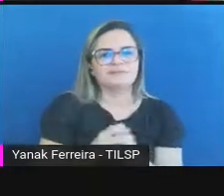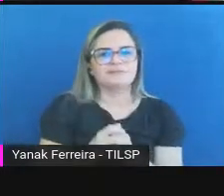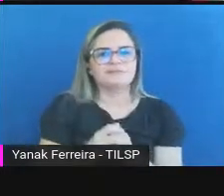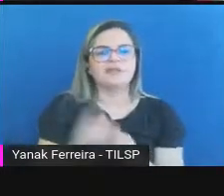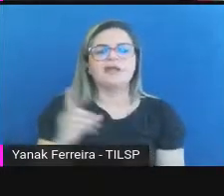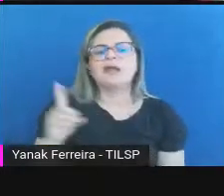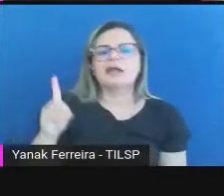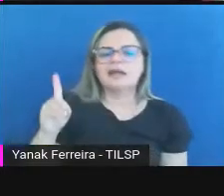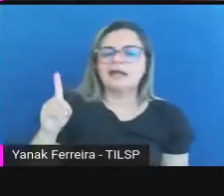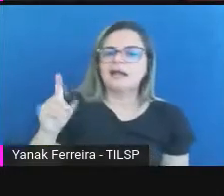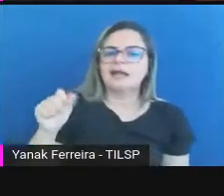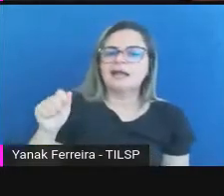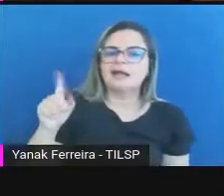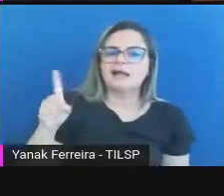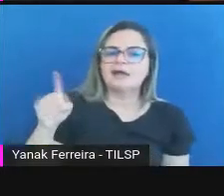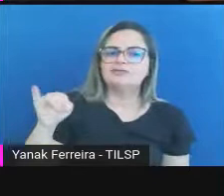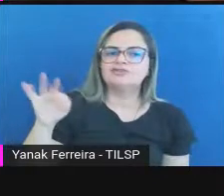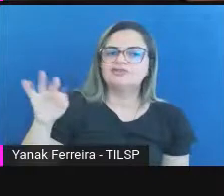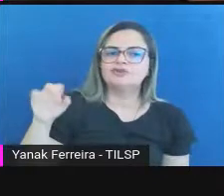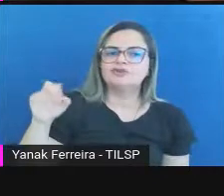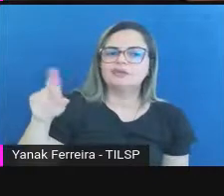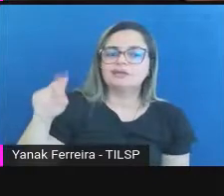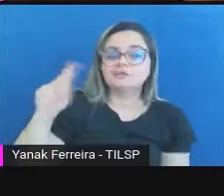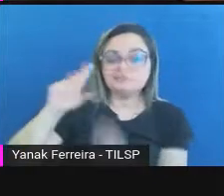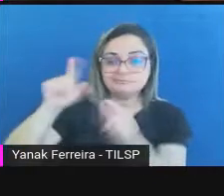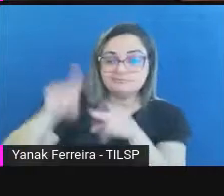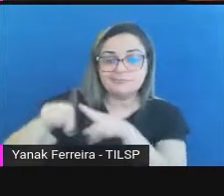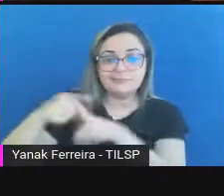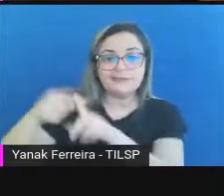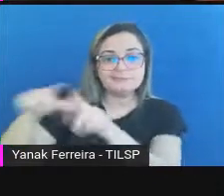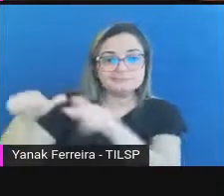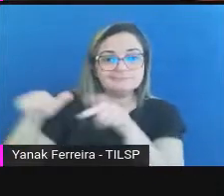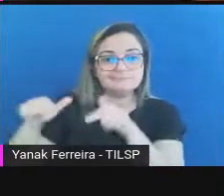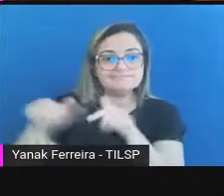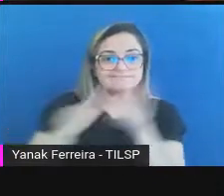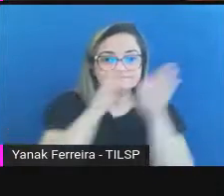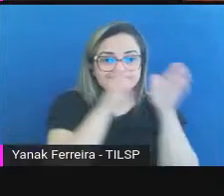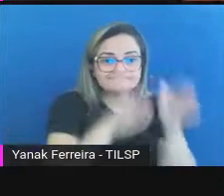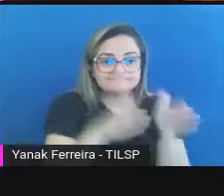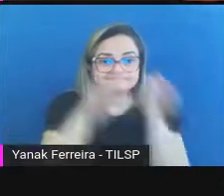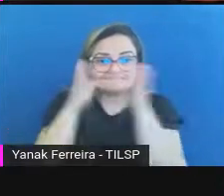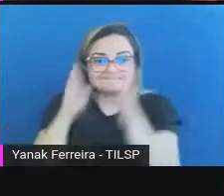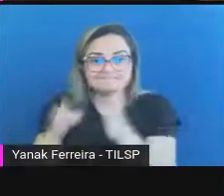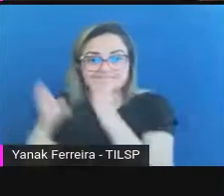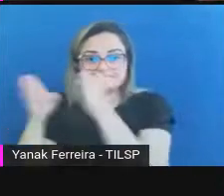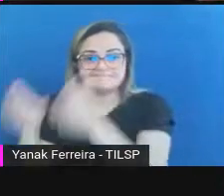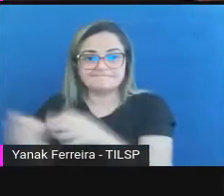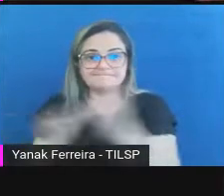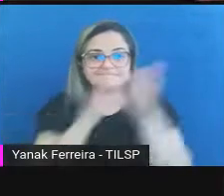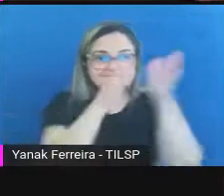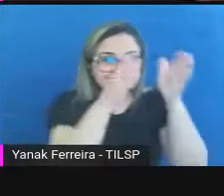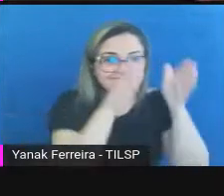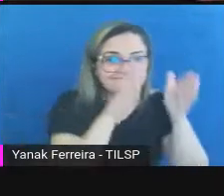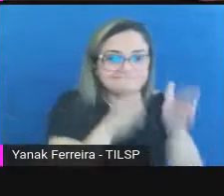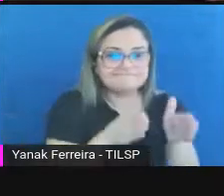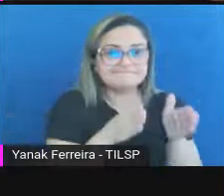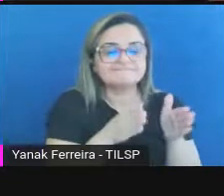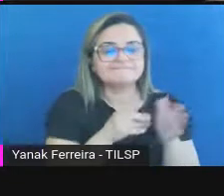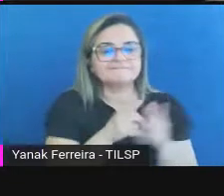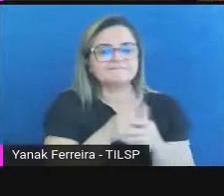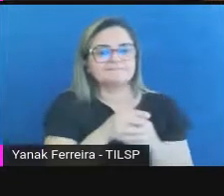certificação. E aí eu faço destaque nas três normas. A primeira que eu estava focando é a ISO